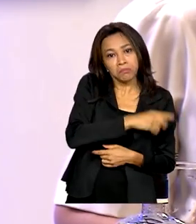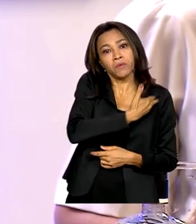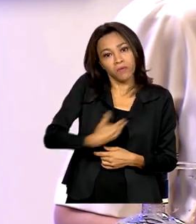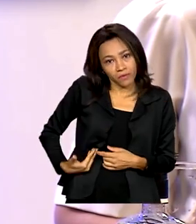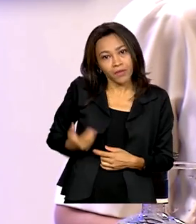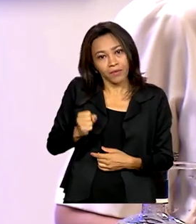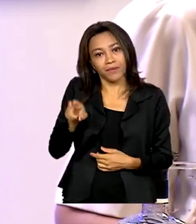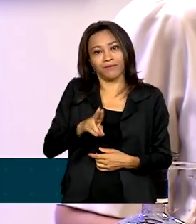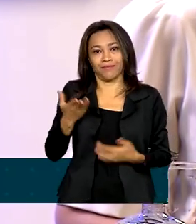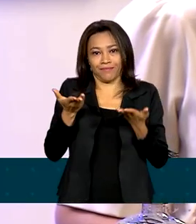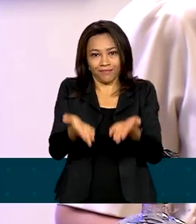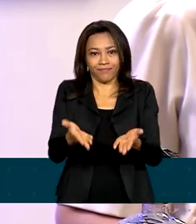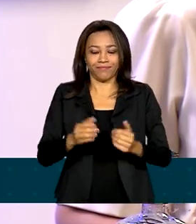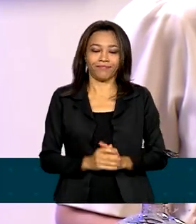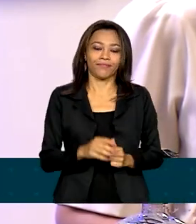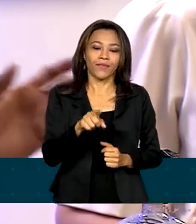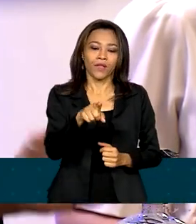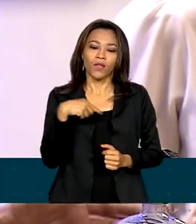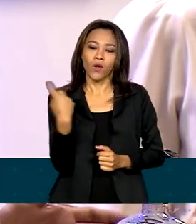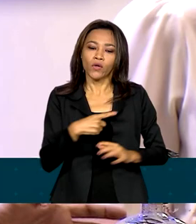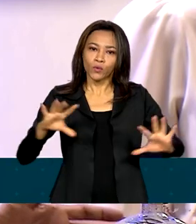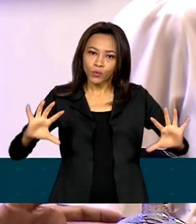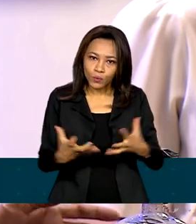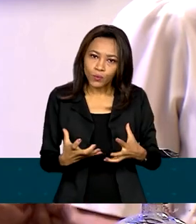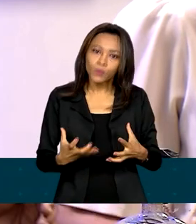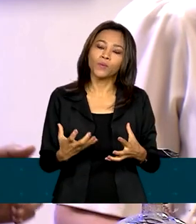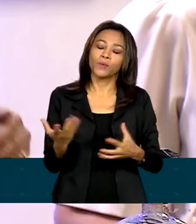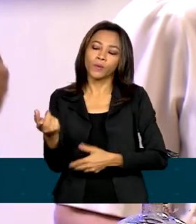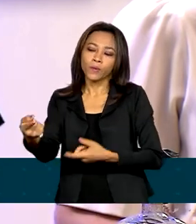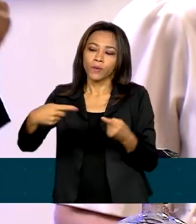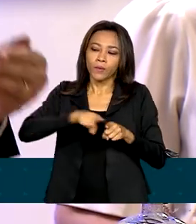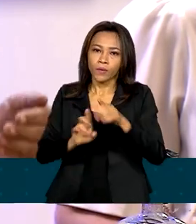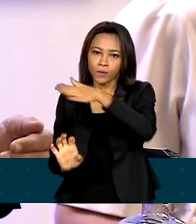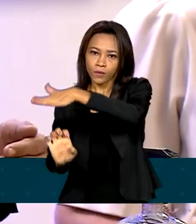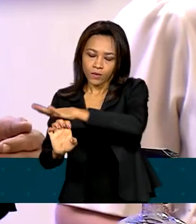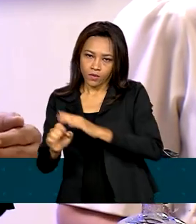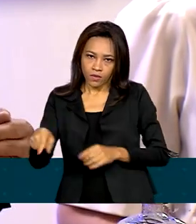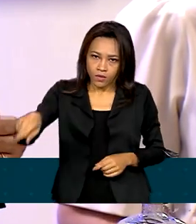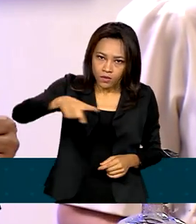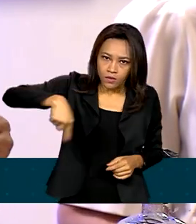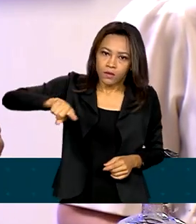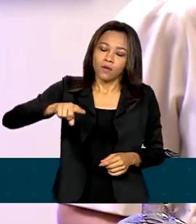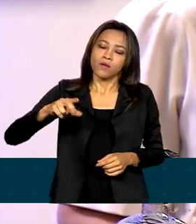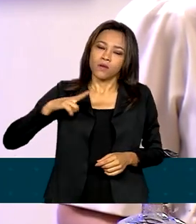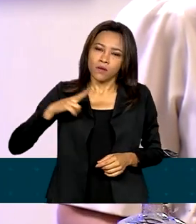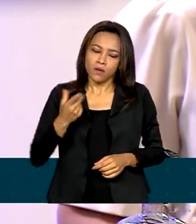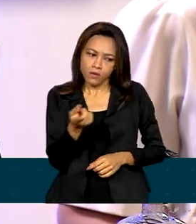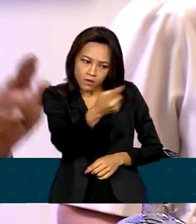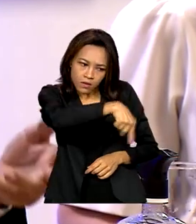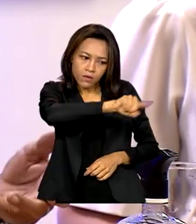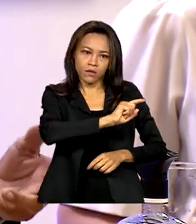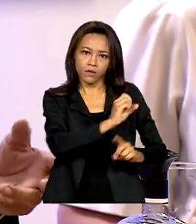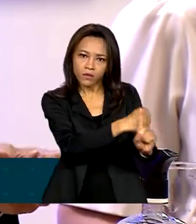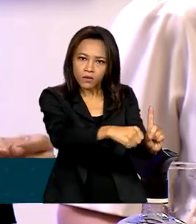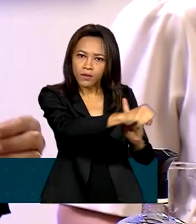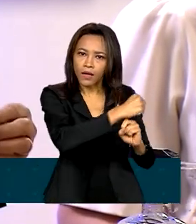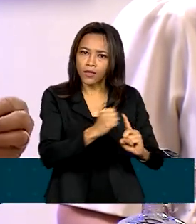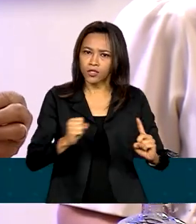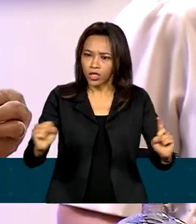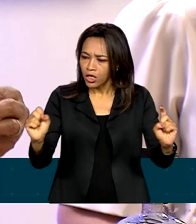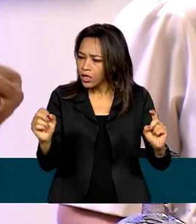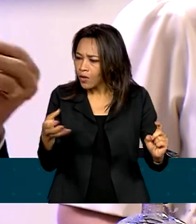em nome do governo brasileiro, unidos com a iniciativa privada, com a sociedade civil, para que a reunião do